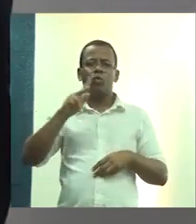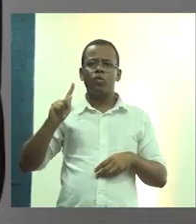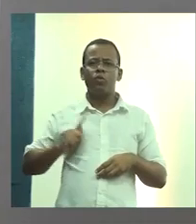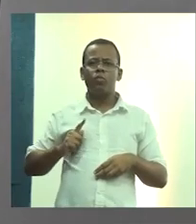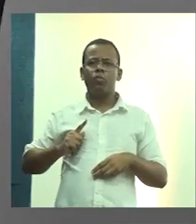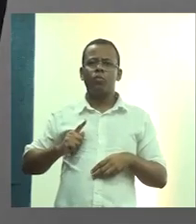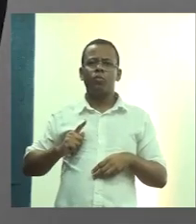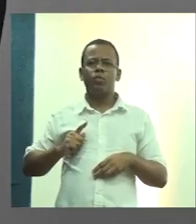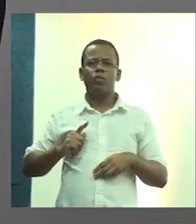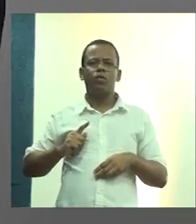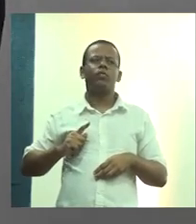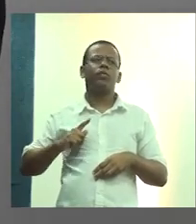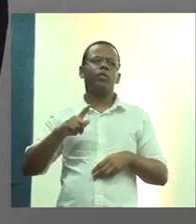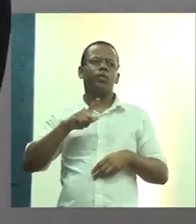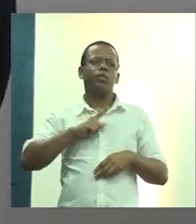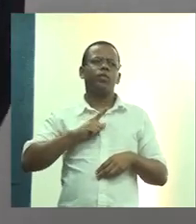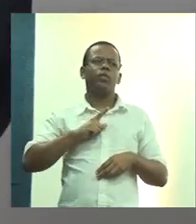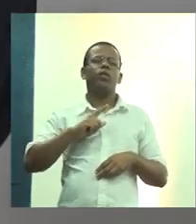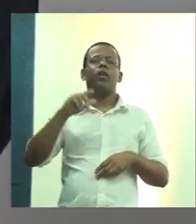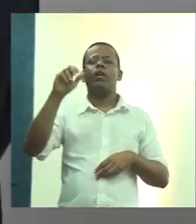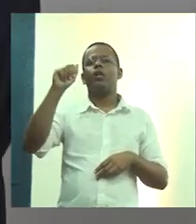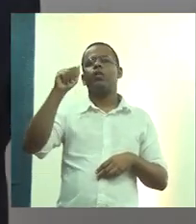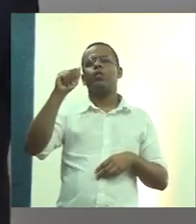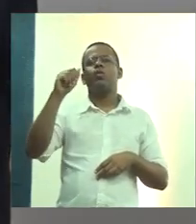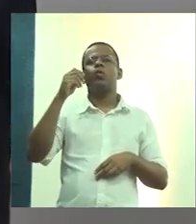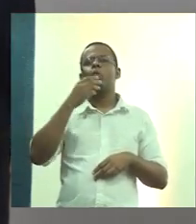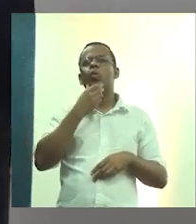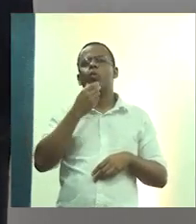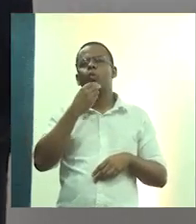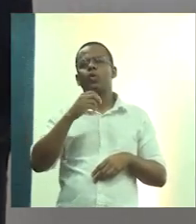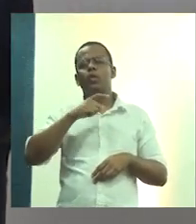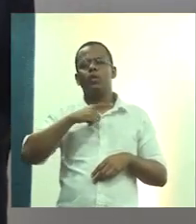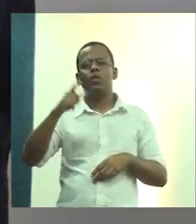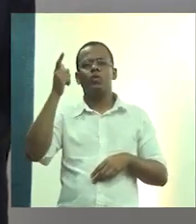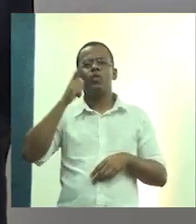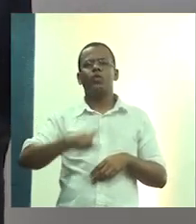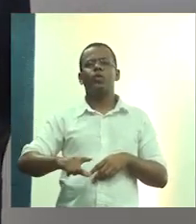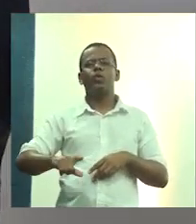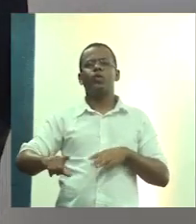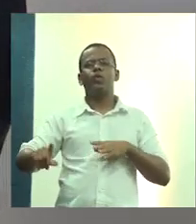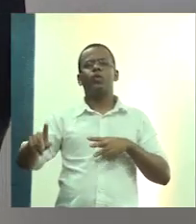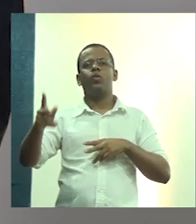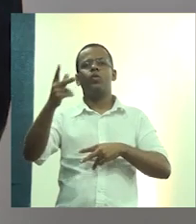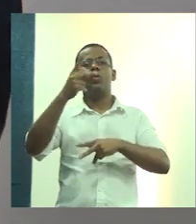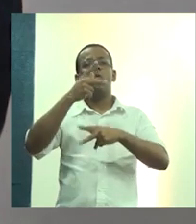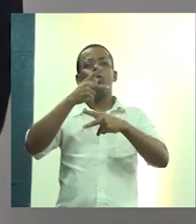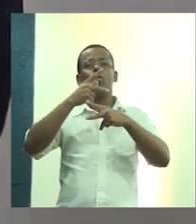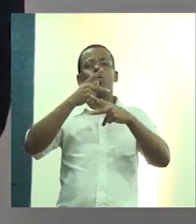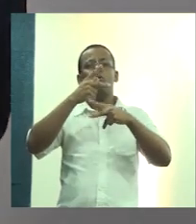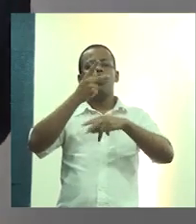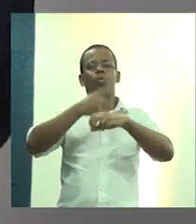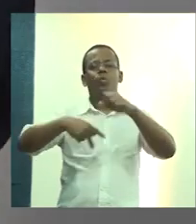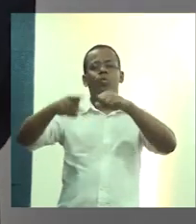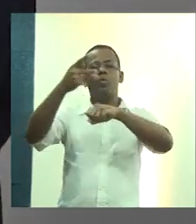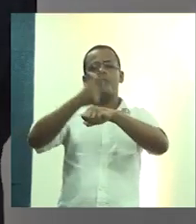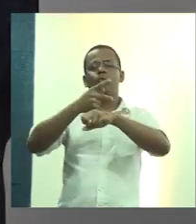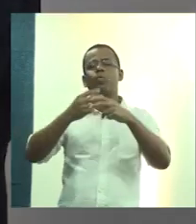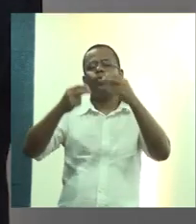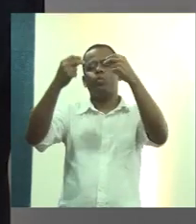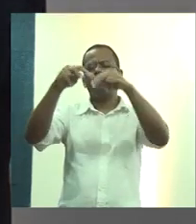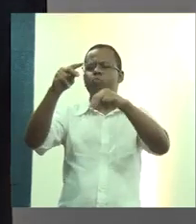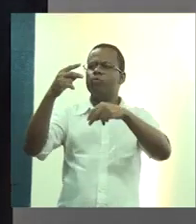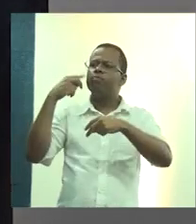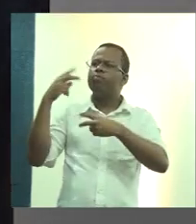a figura do doutor Adro Gelati, que até foi homenageado com um prêmio lá nosso no Rio Grande do Sul, que se sensibilizou.